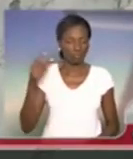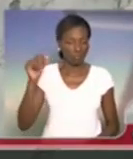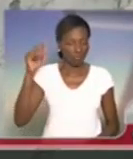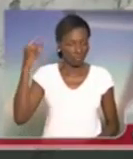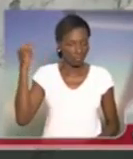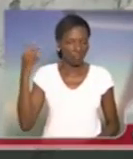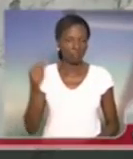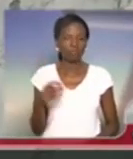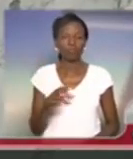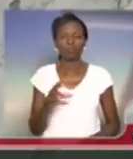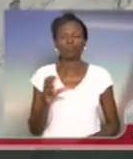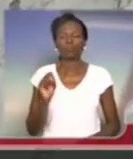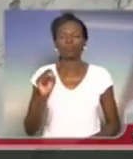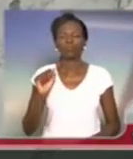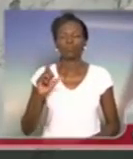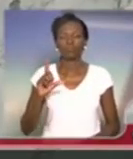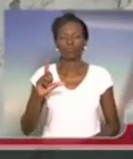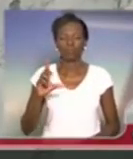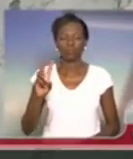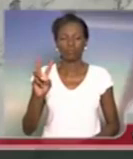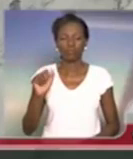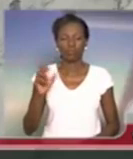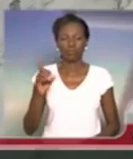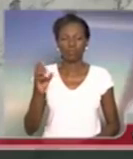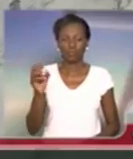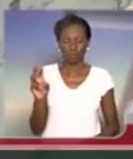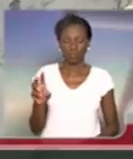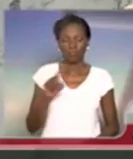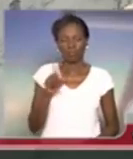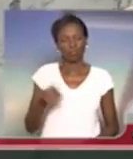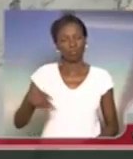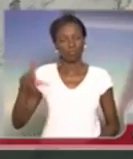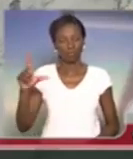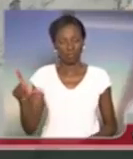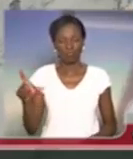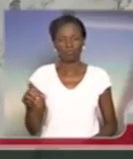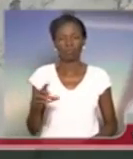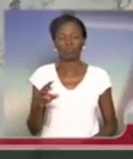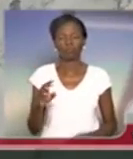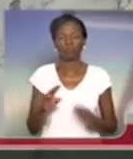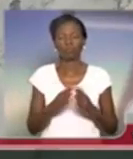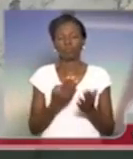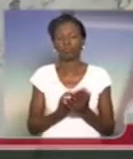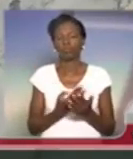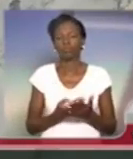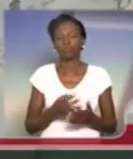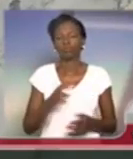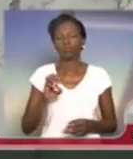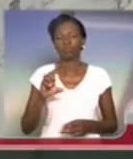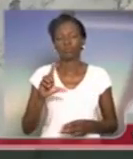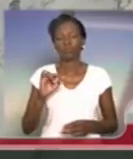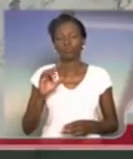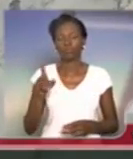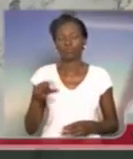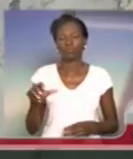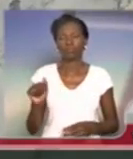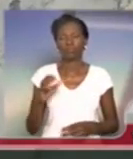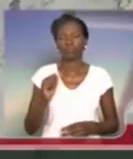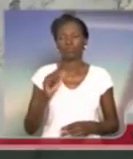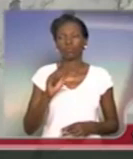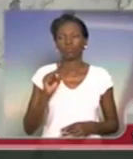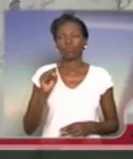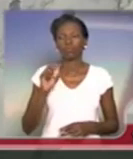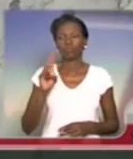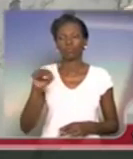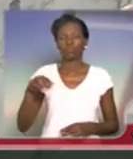A escola estadual Salvador Allende, que fica na Coab José Bonifácio, Zona Leste. A escola estadual Heloísa Assunção, em